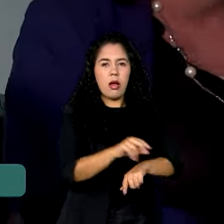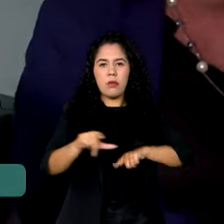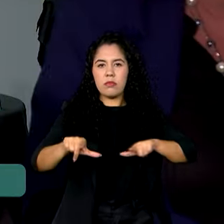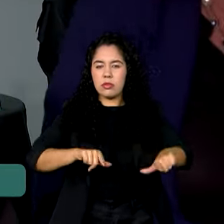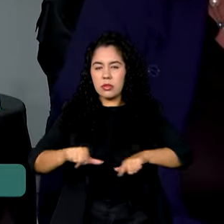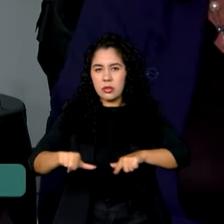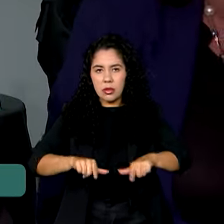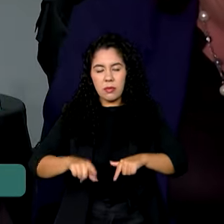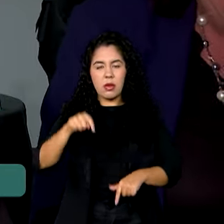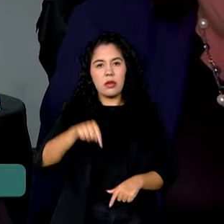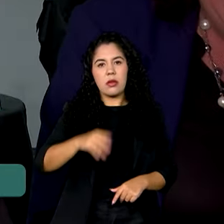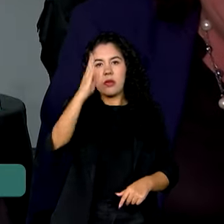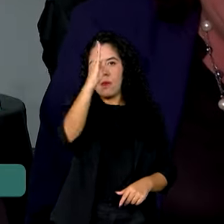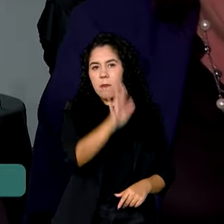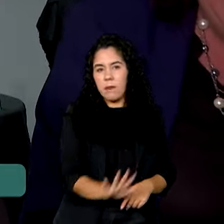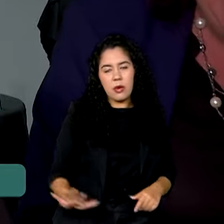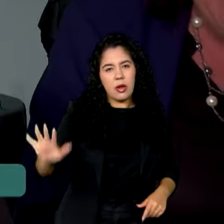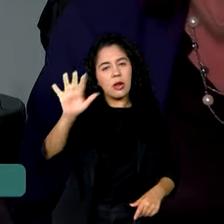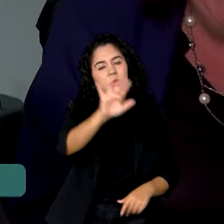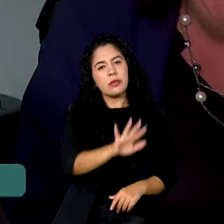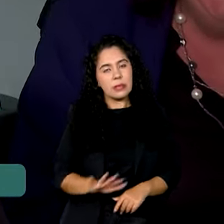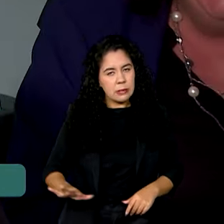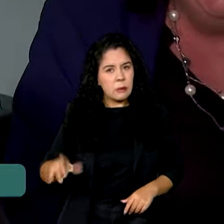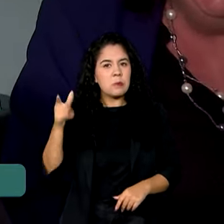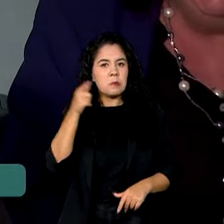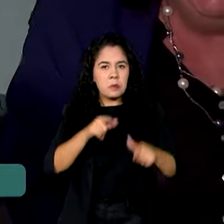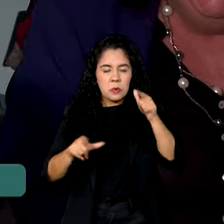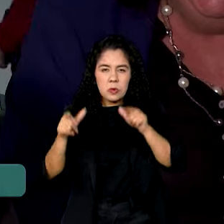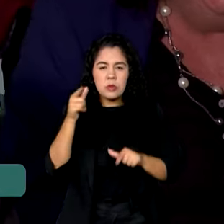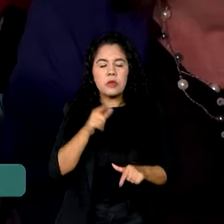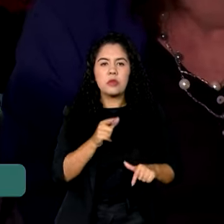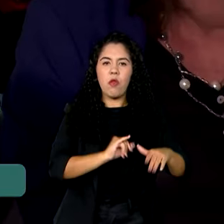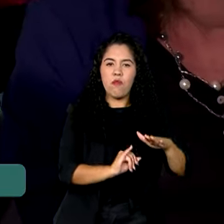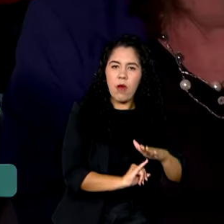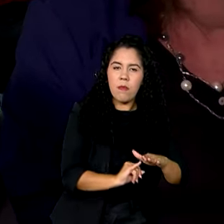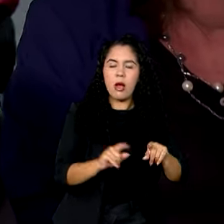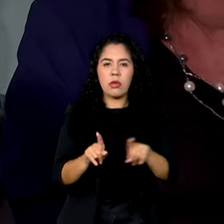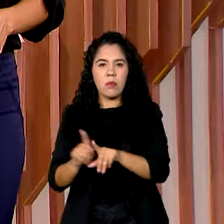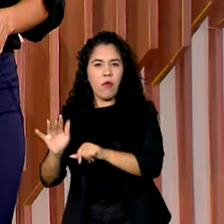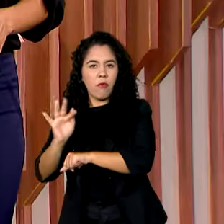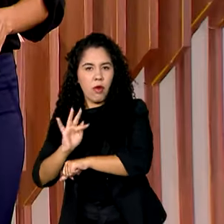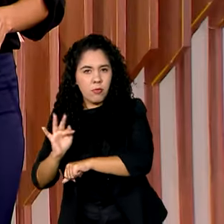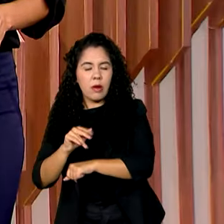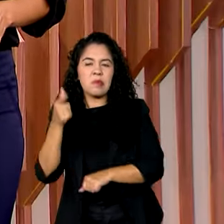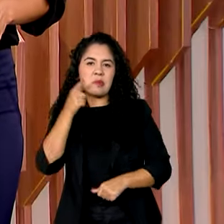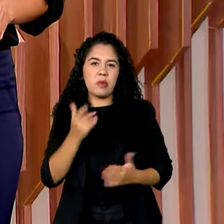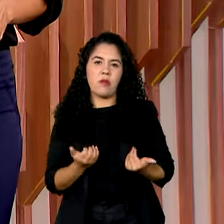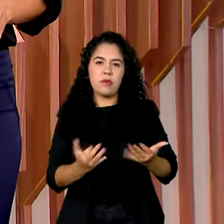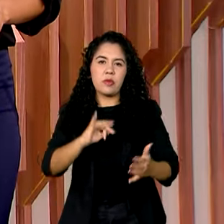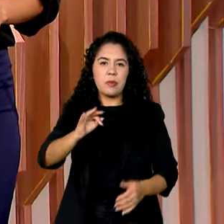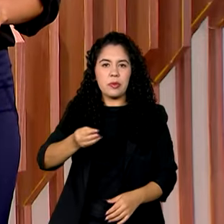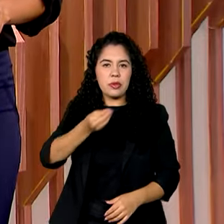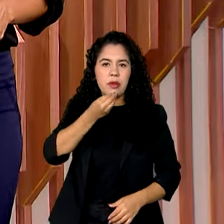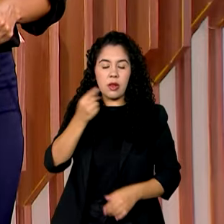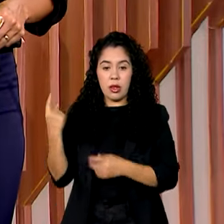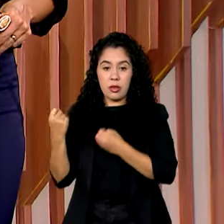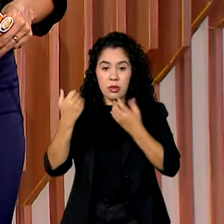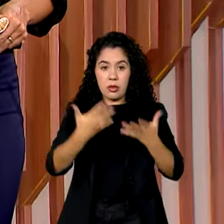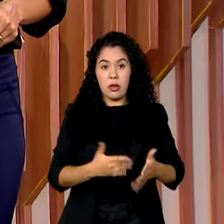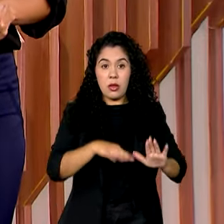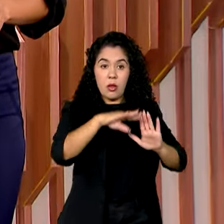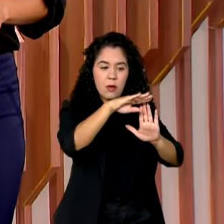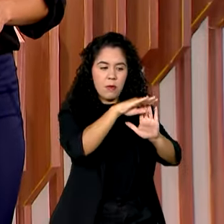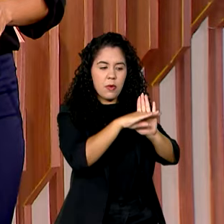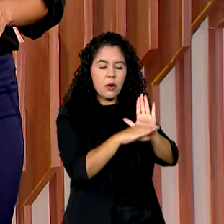expansão da ocupação, também no mercado informal. Tudo isso gera oportunidade. E o programa Elas